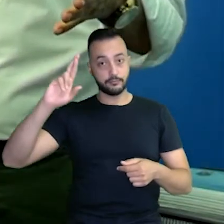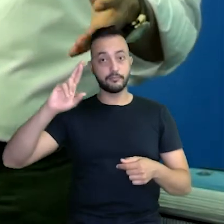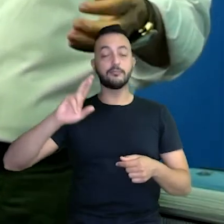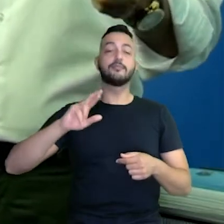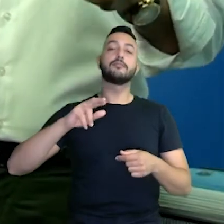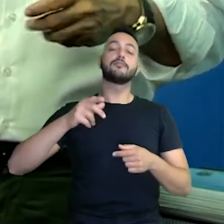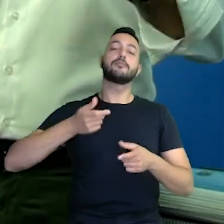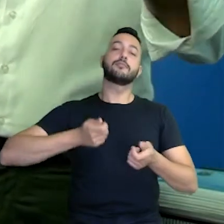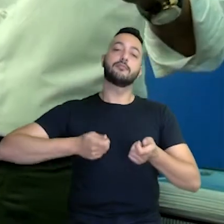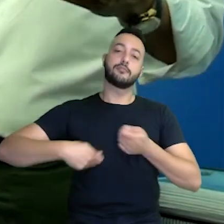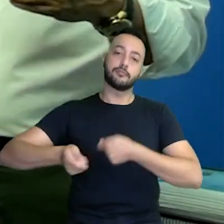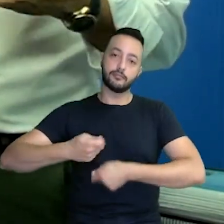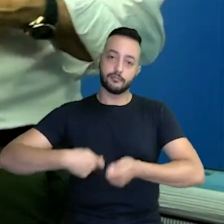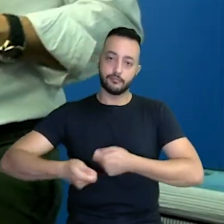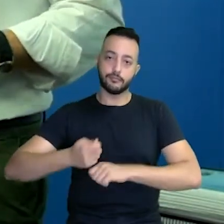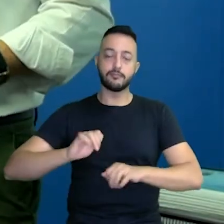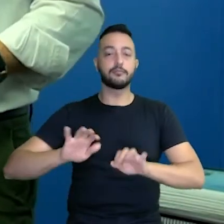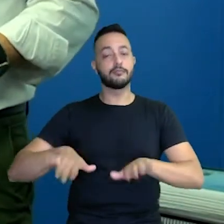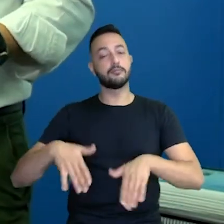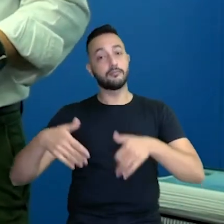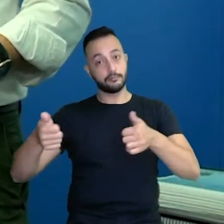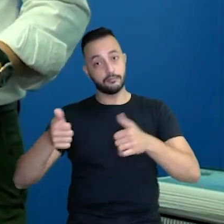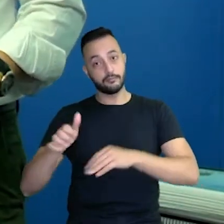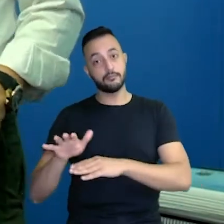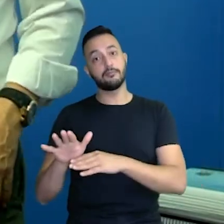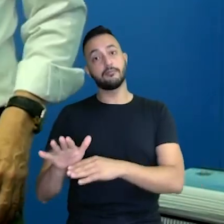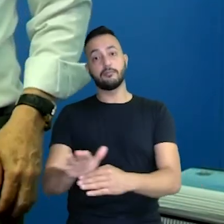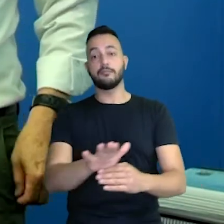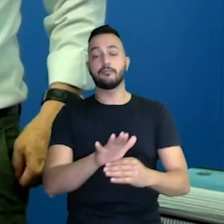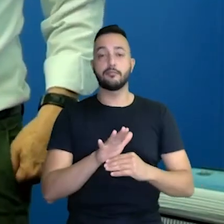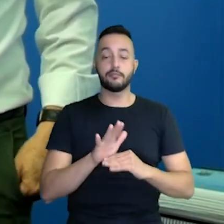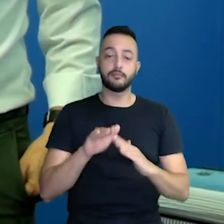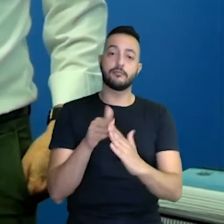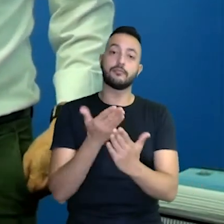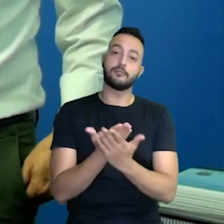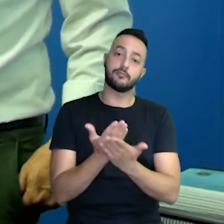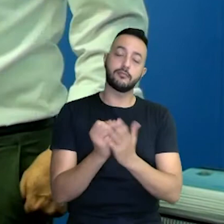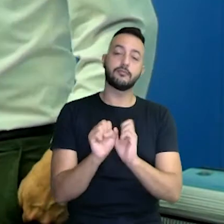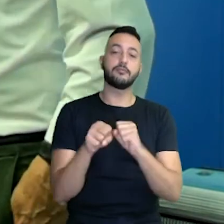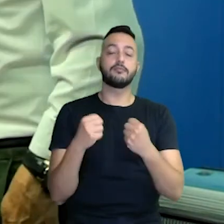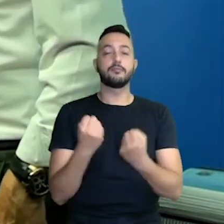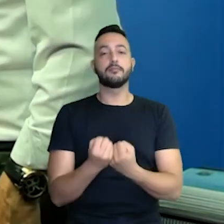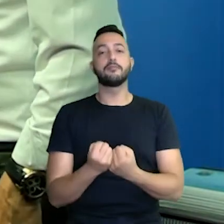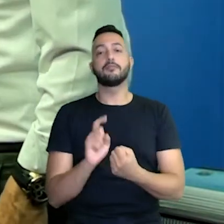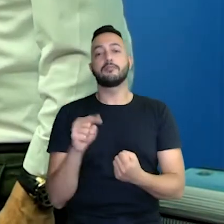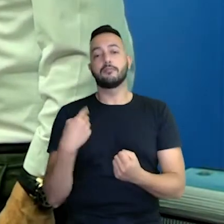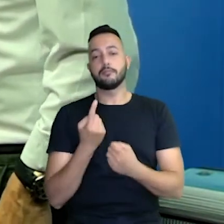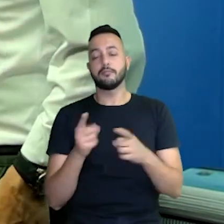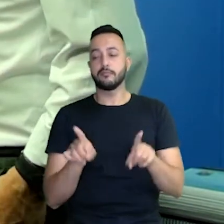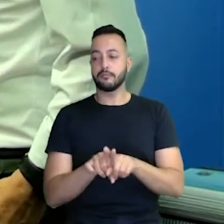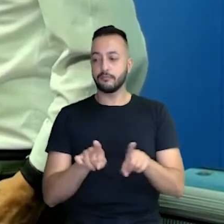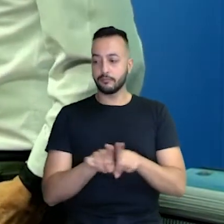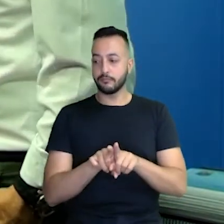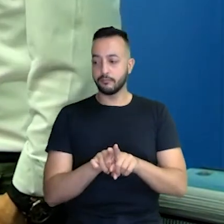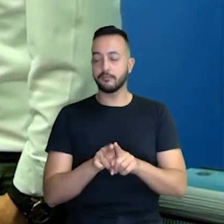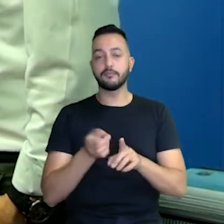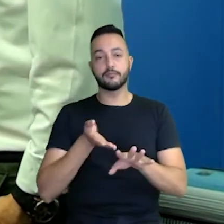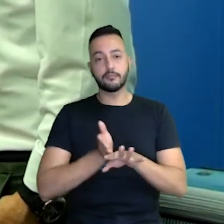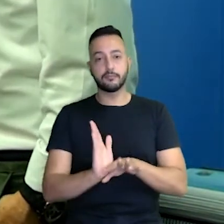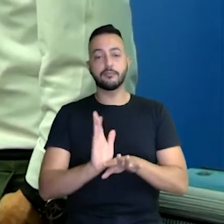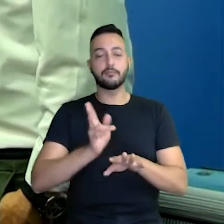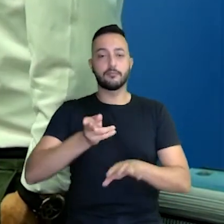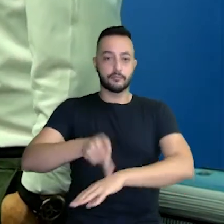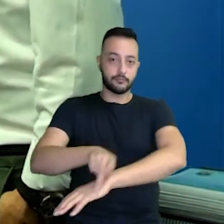com os administrativos, para melhor servir a escola e a sociedade. Nós temos também aí o eixo